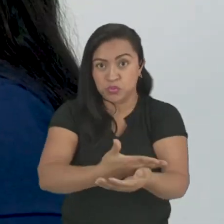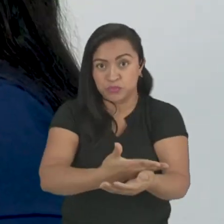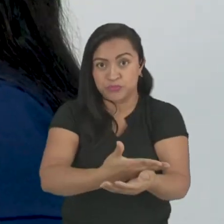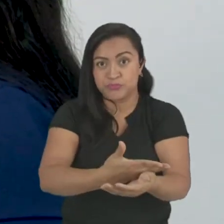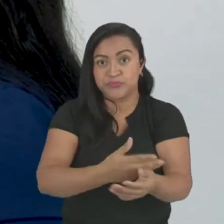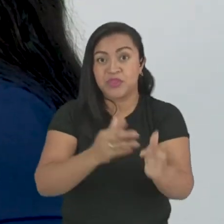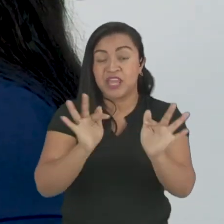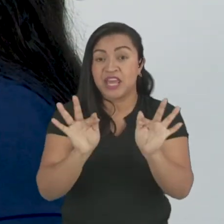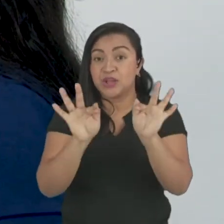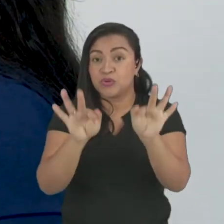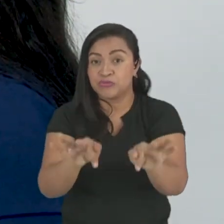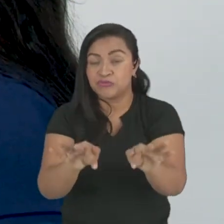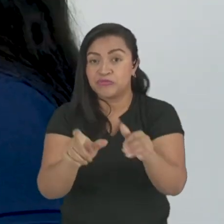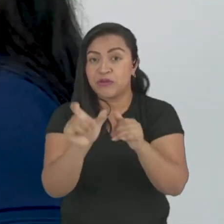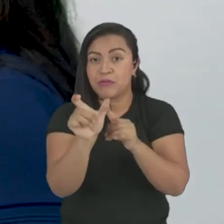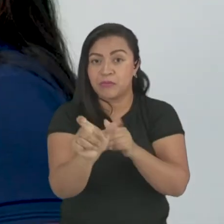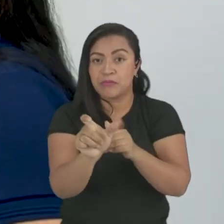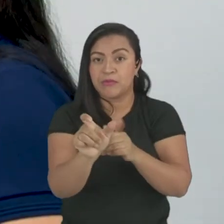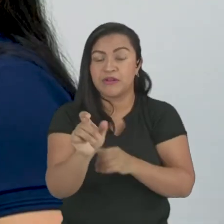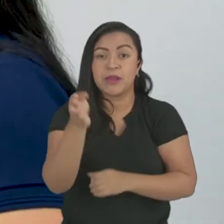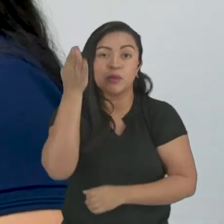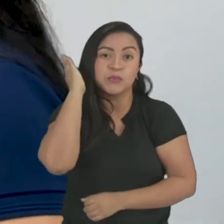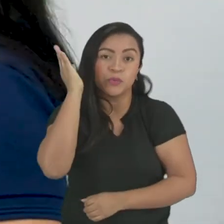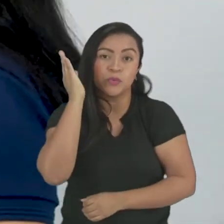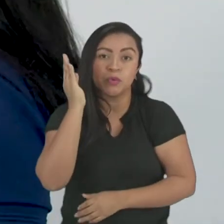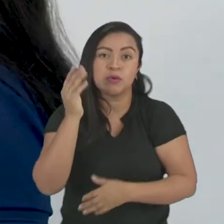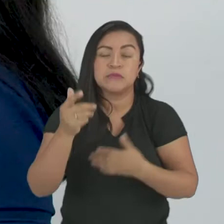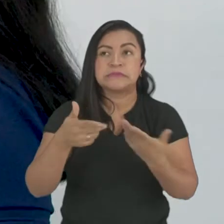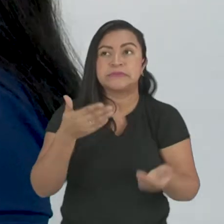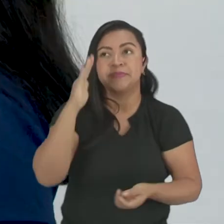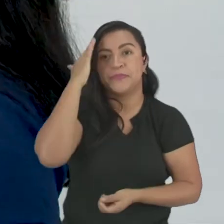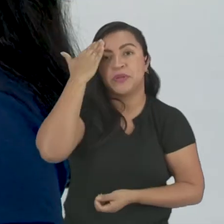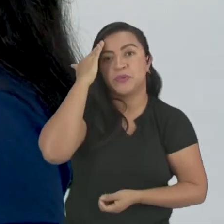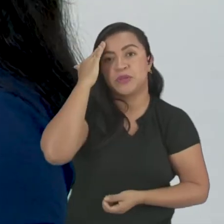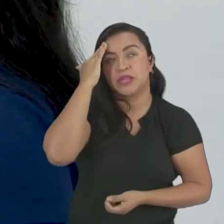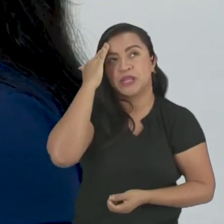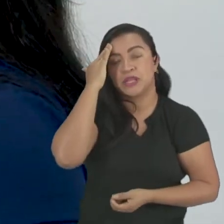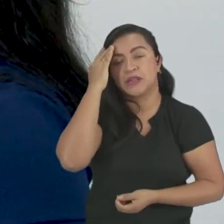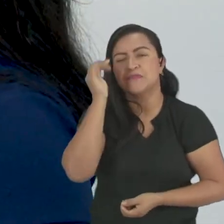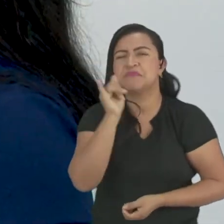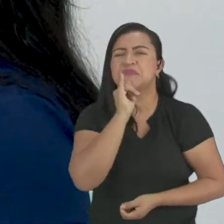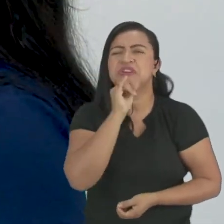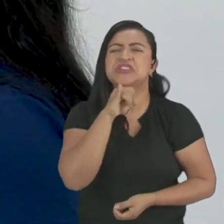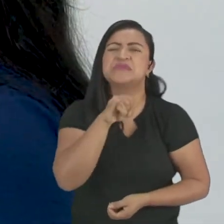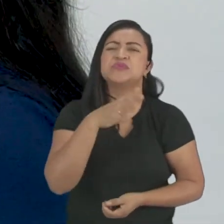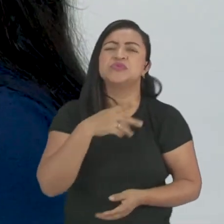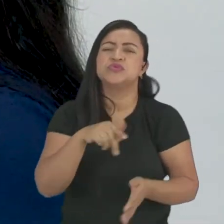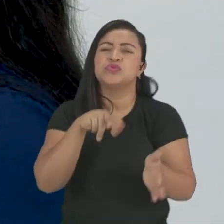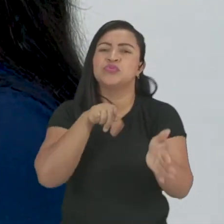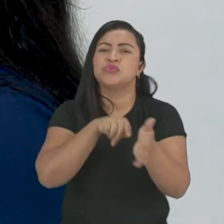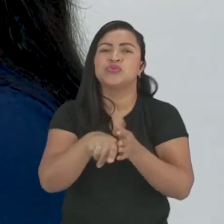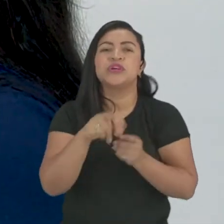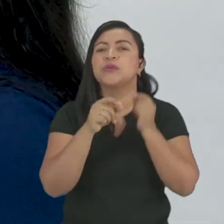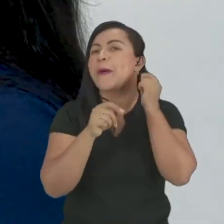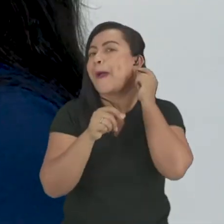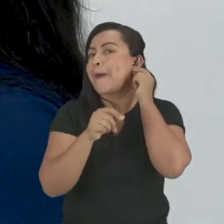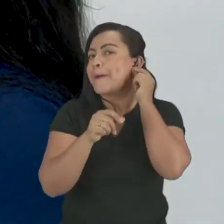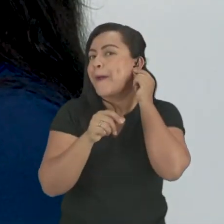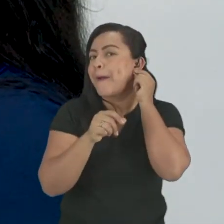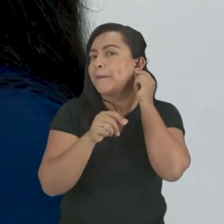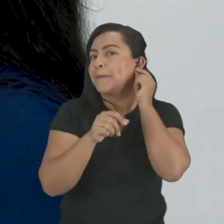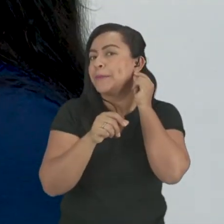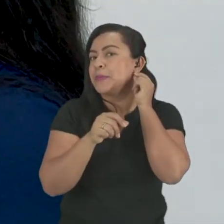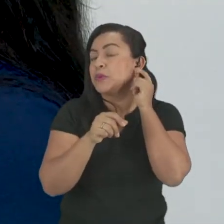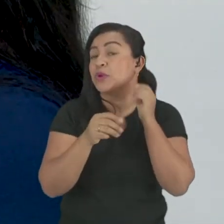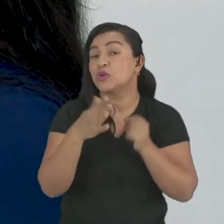que é a última palavra. Aí, pra mim ter noção qual palavra, por exemplo, se eu procurando brinco, eu sei que pode estar aqui nessa